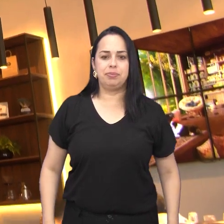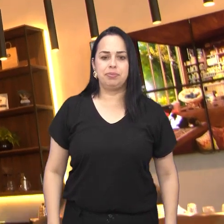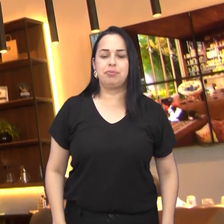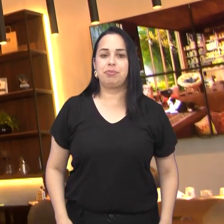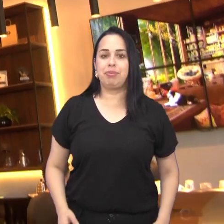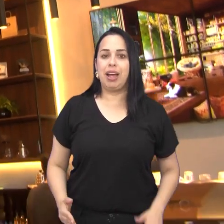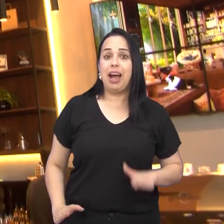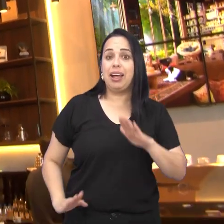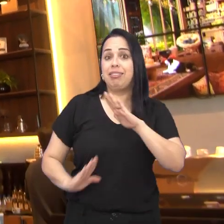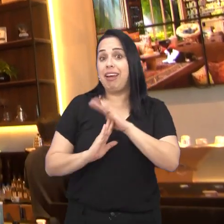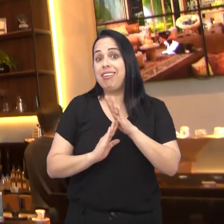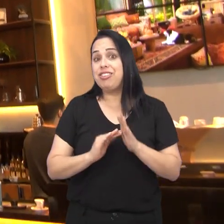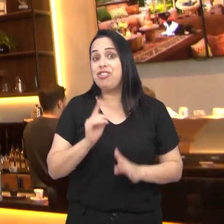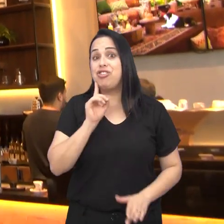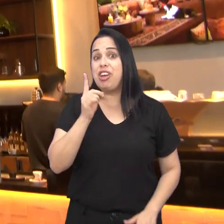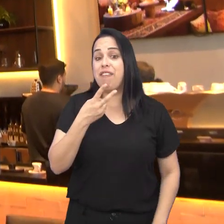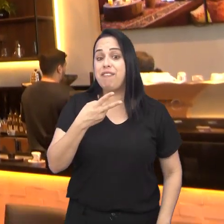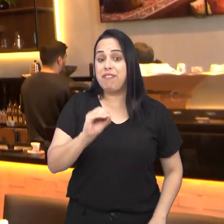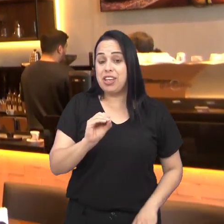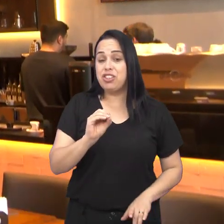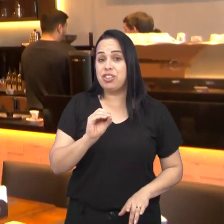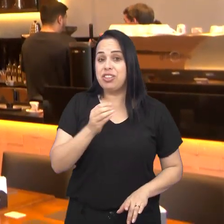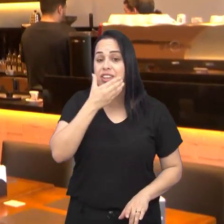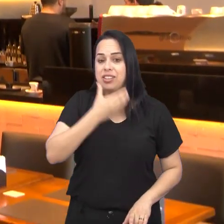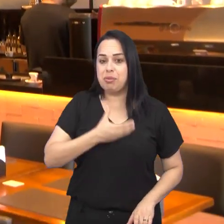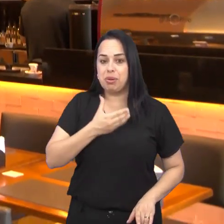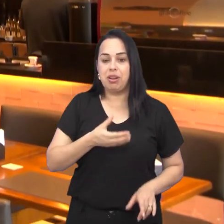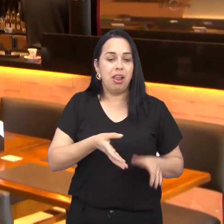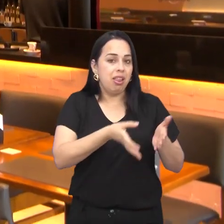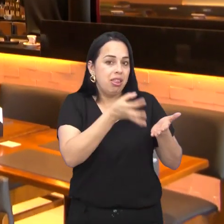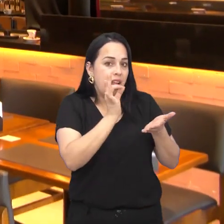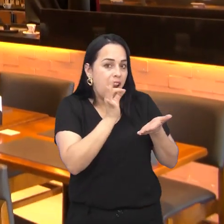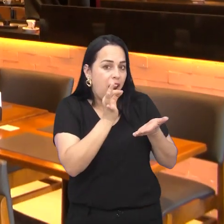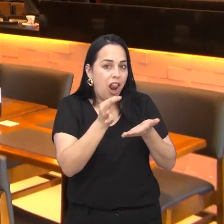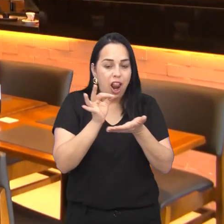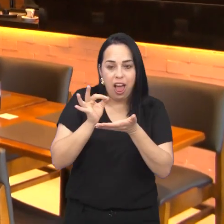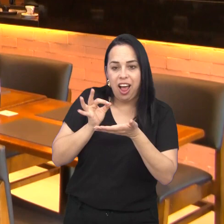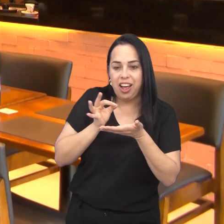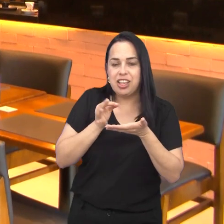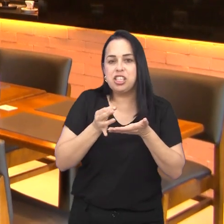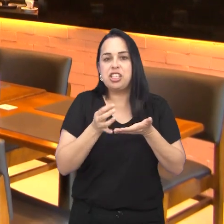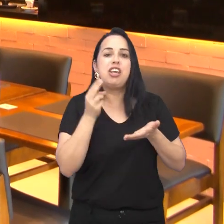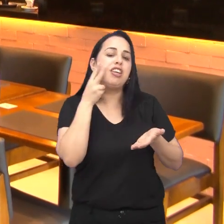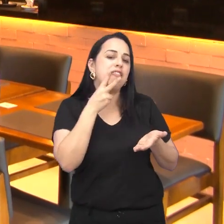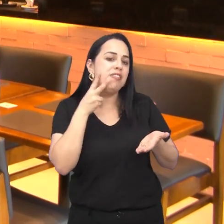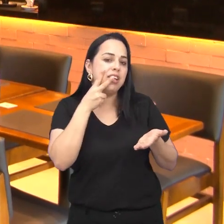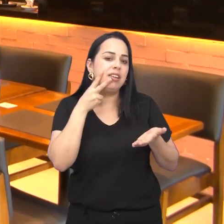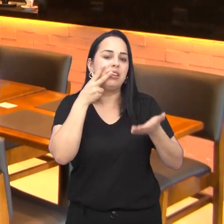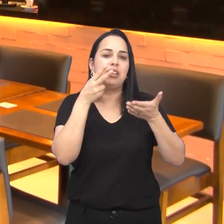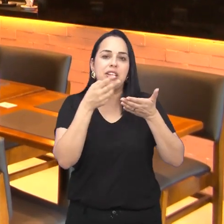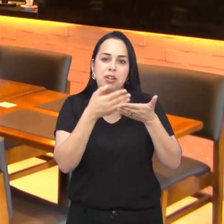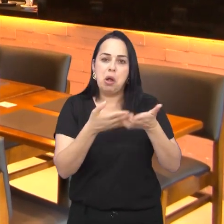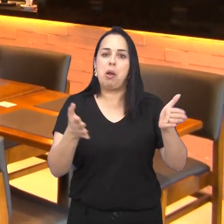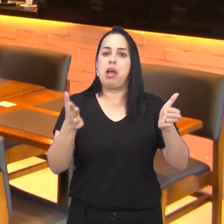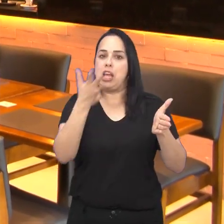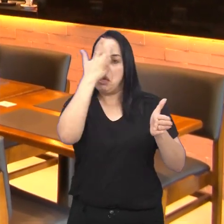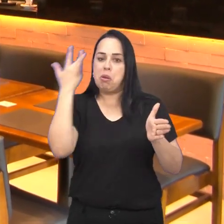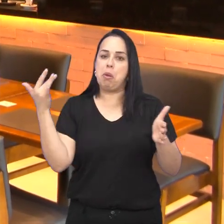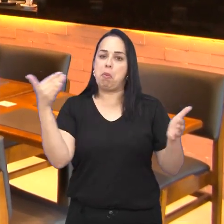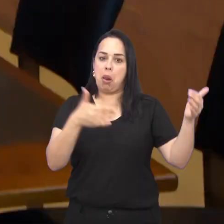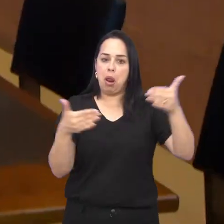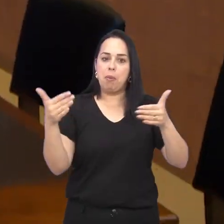Até o dia 20 de dezembro, essa casa de cafés e vinhos de São José dos Campos vai estar bastante